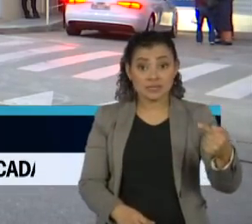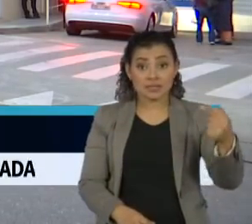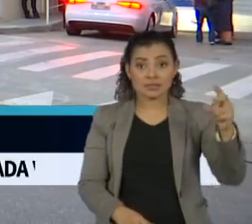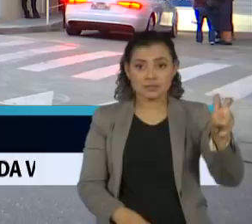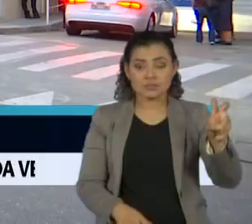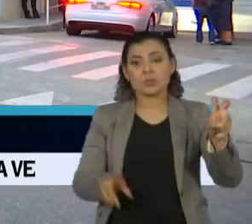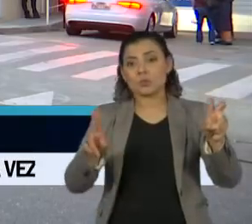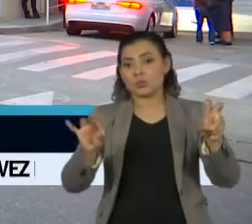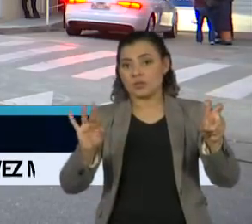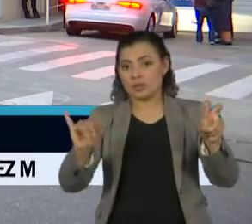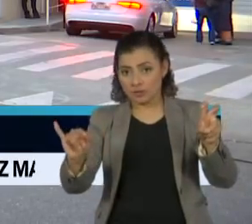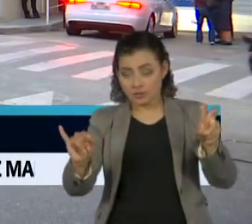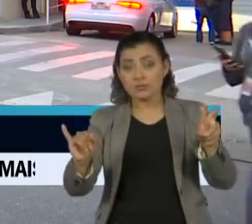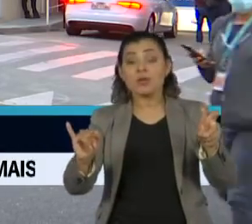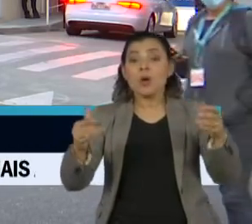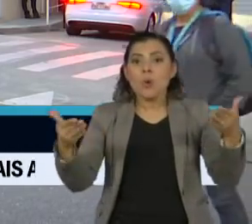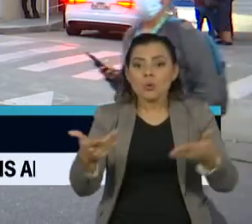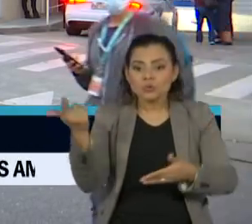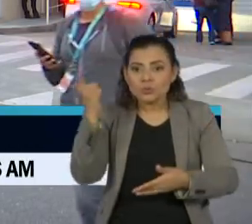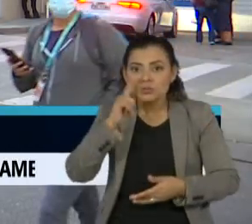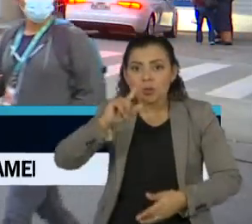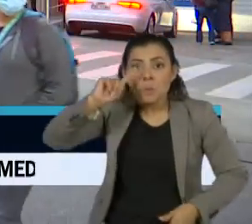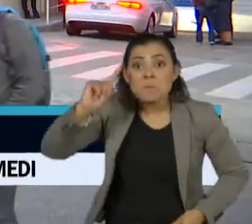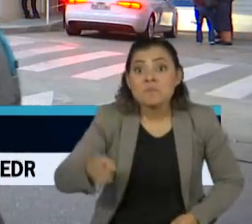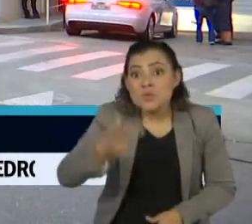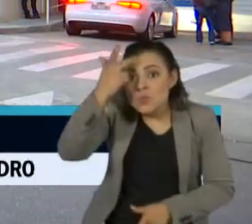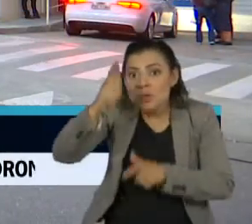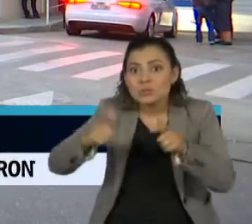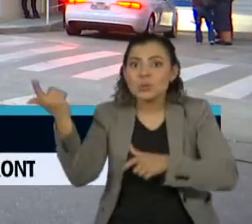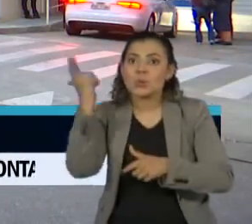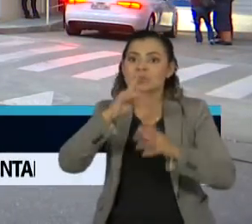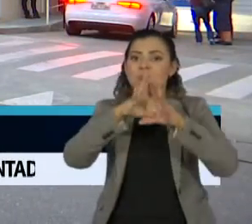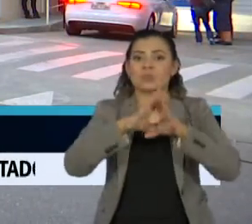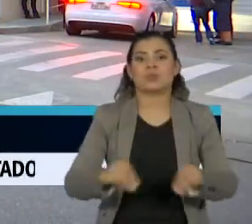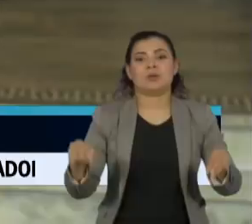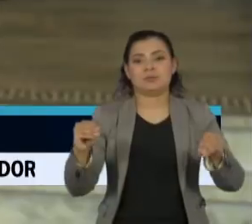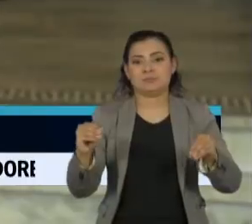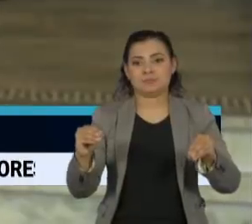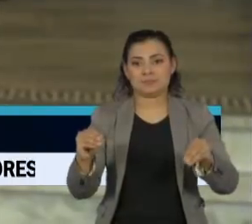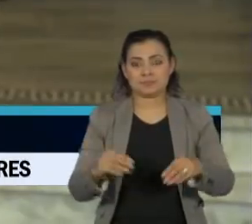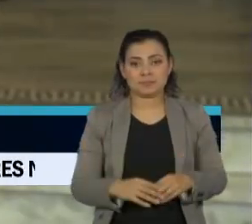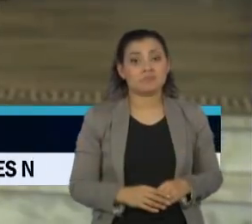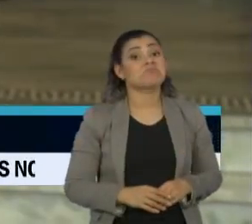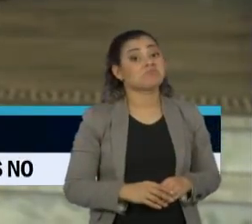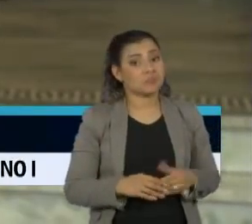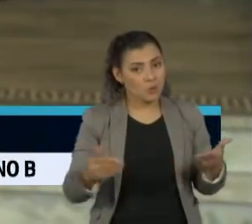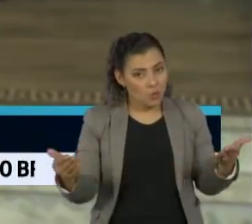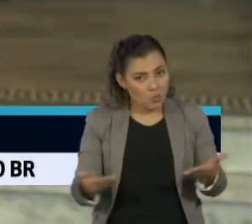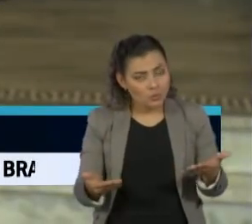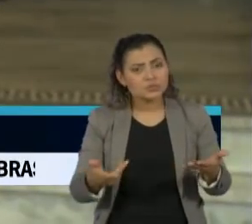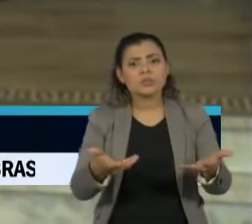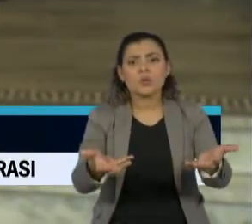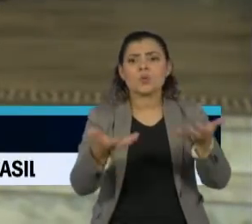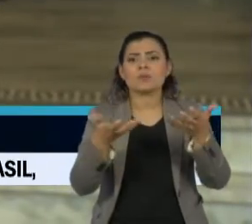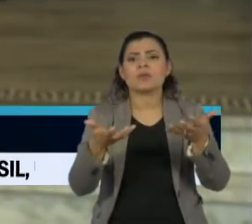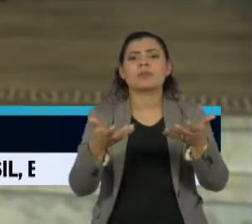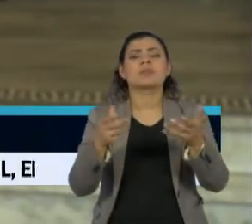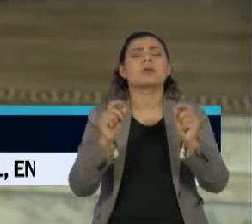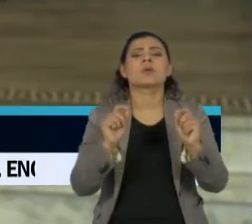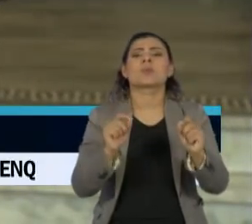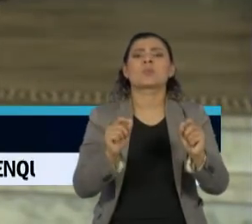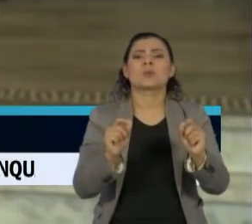de UTI, comemorou a milésima alta de pacientes graves recuperados da doença. Eu gostaria ainda de dedicar